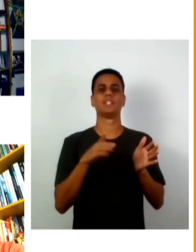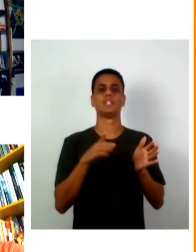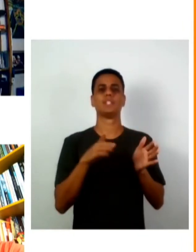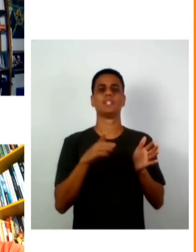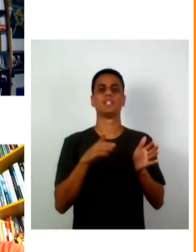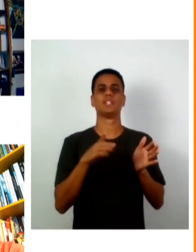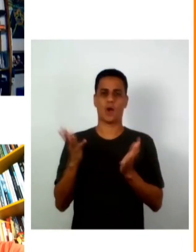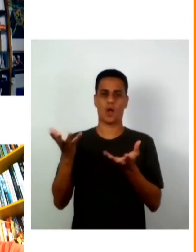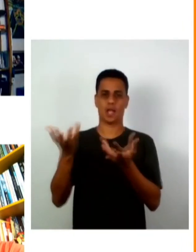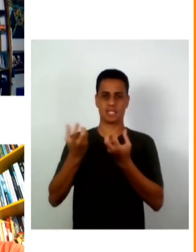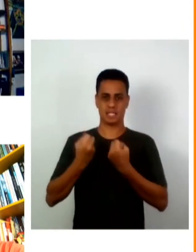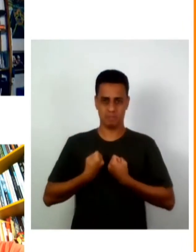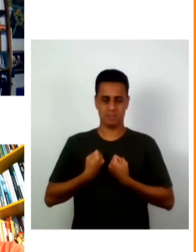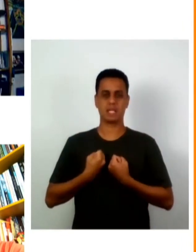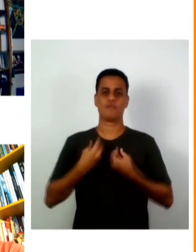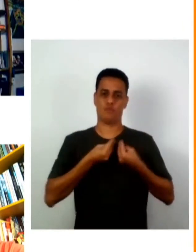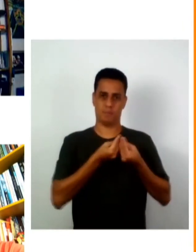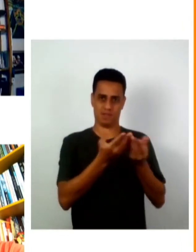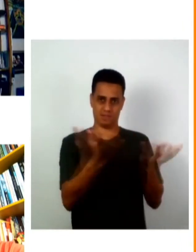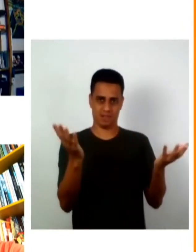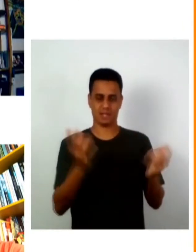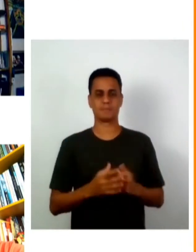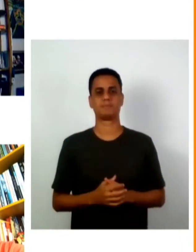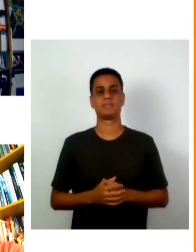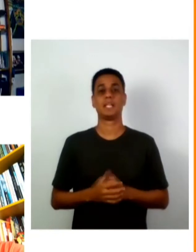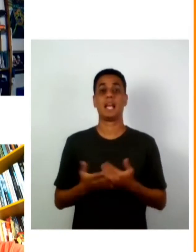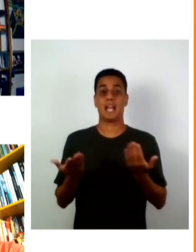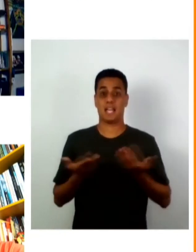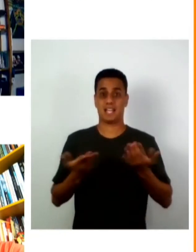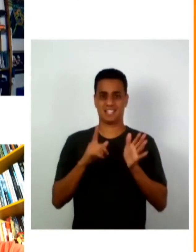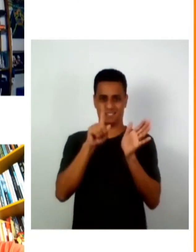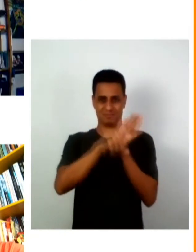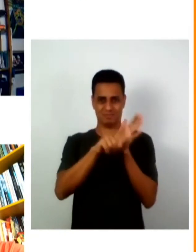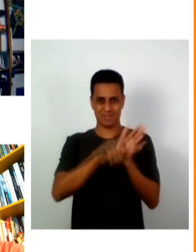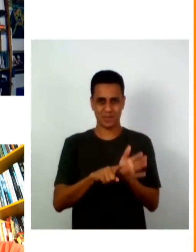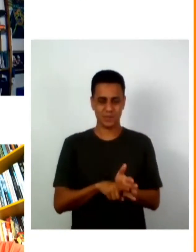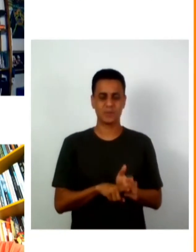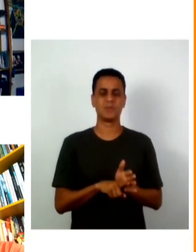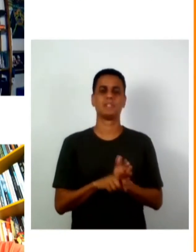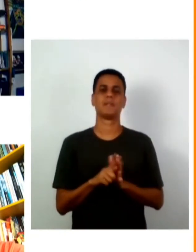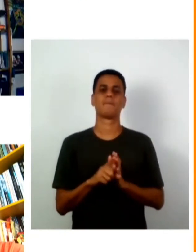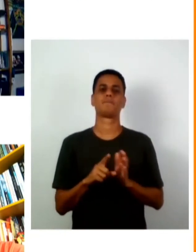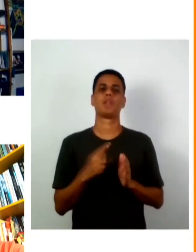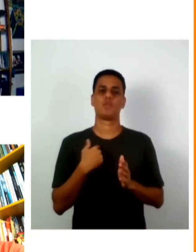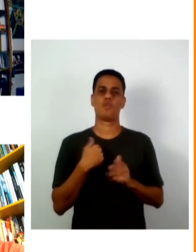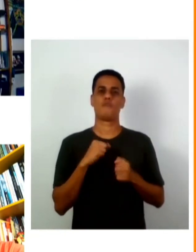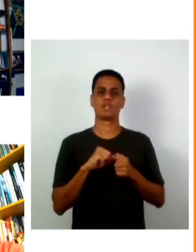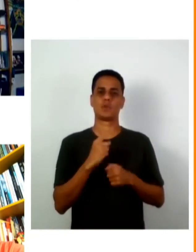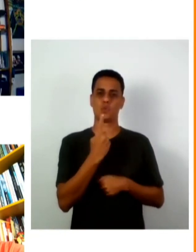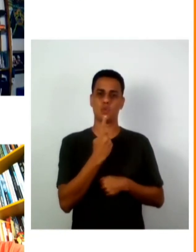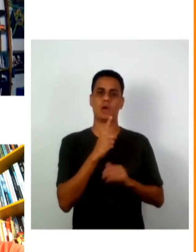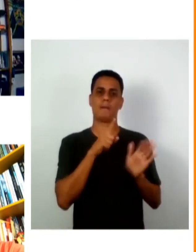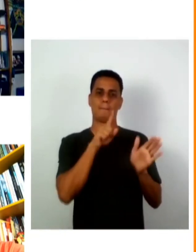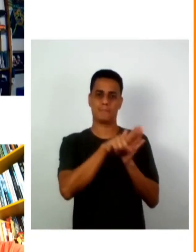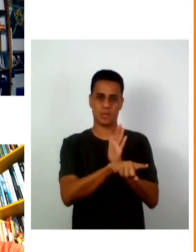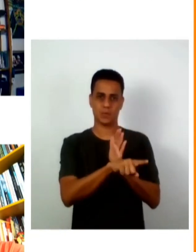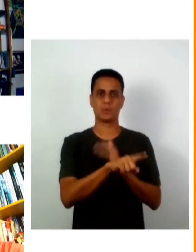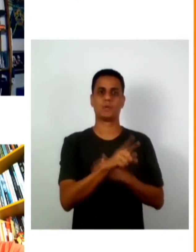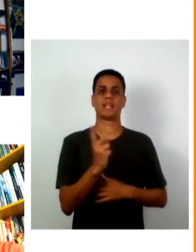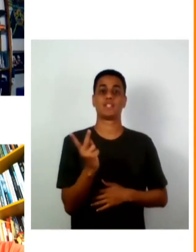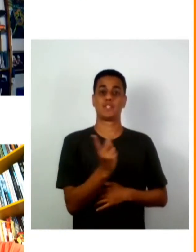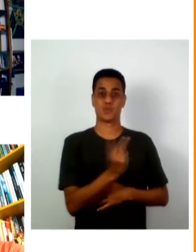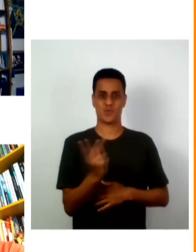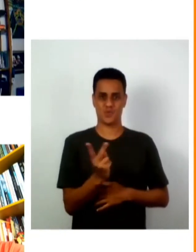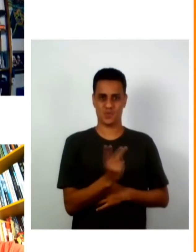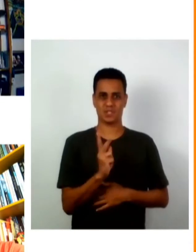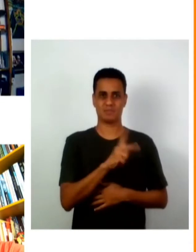nesse primeiro bloco de perguntas eu vou encaminhar uma pergunta direcionada as duas professoras